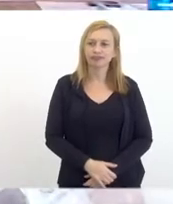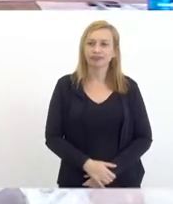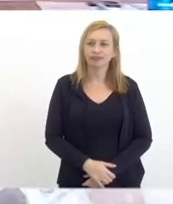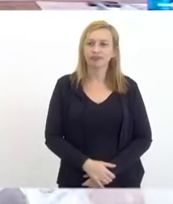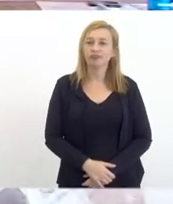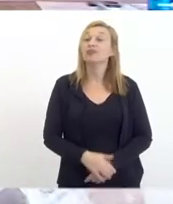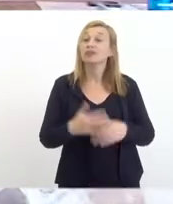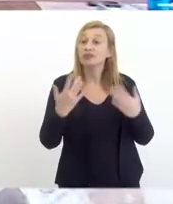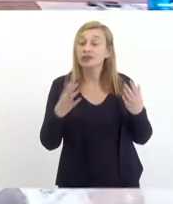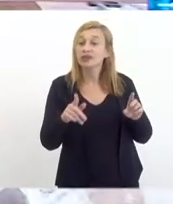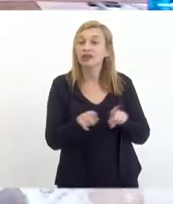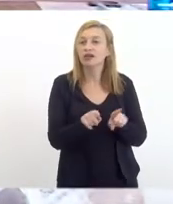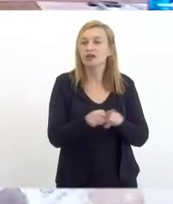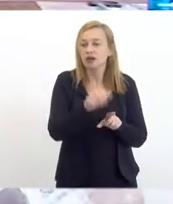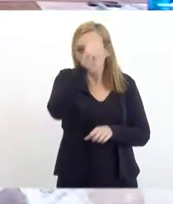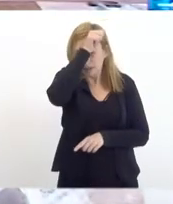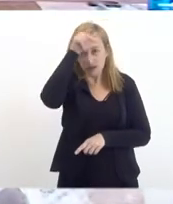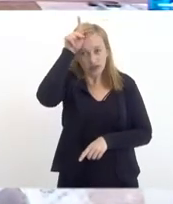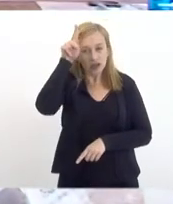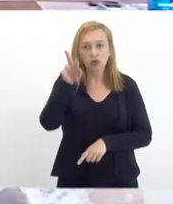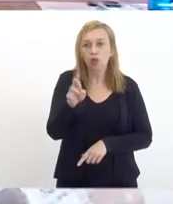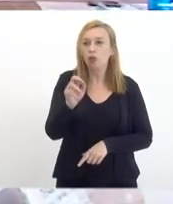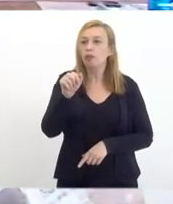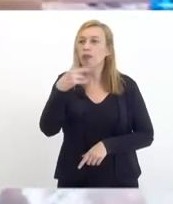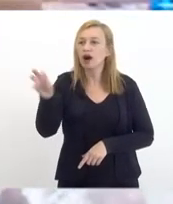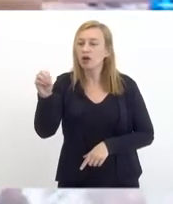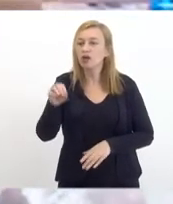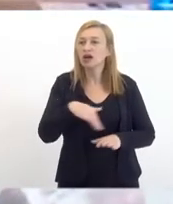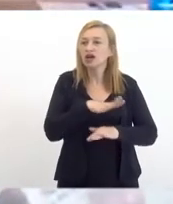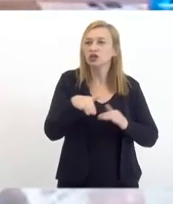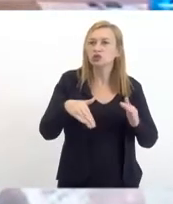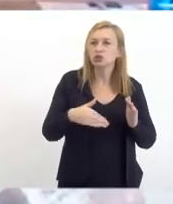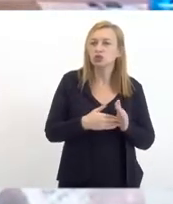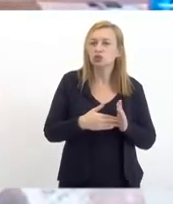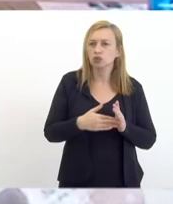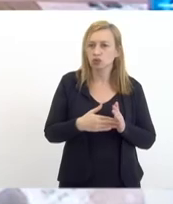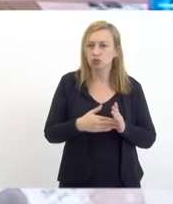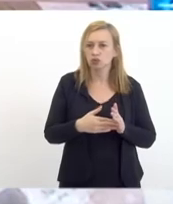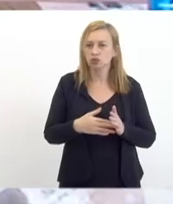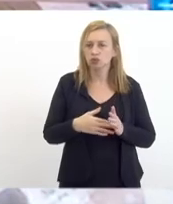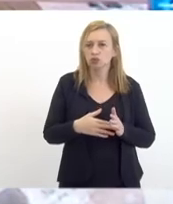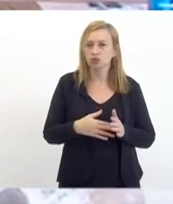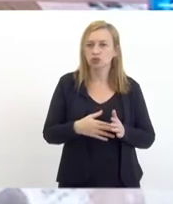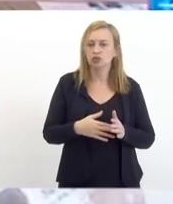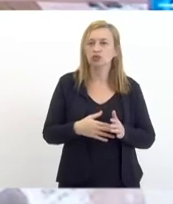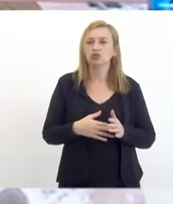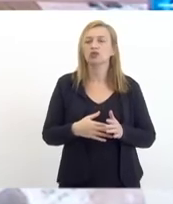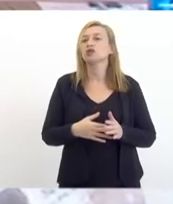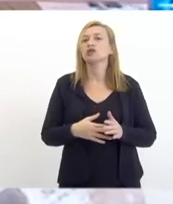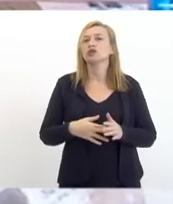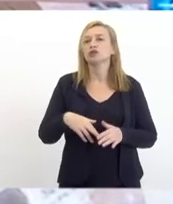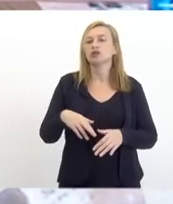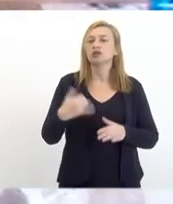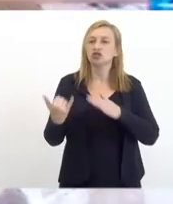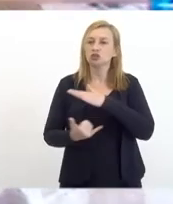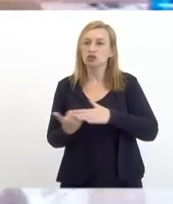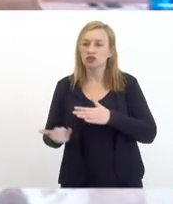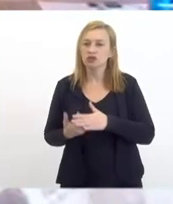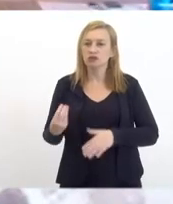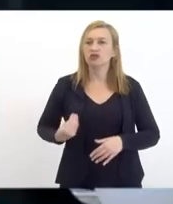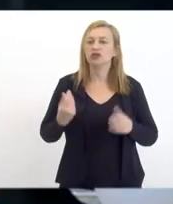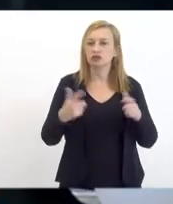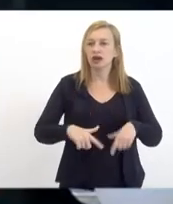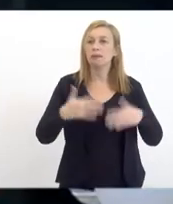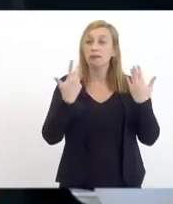cumprimentando o prefeito Rubão cumprimento a todas as autoridades instituições presentes parabenizar não